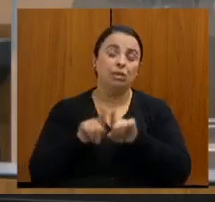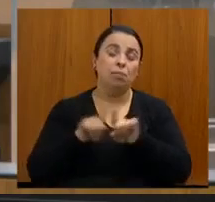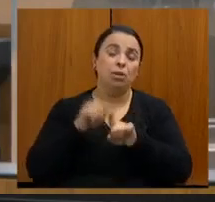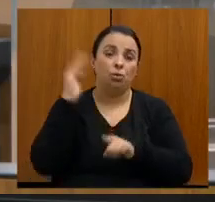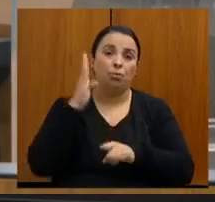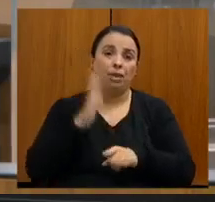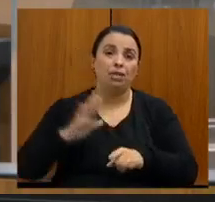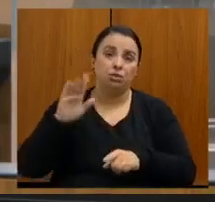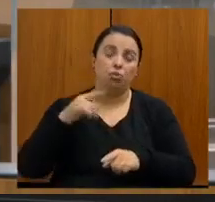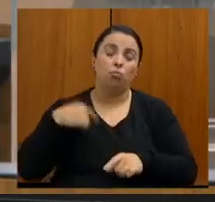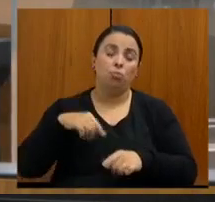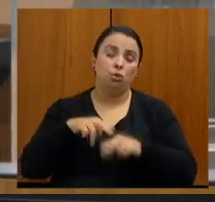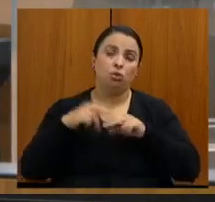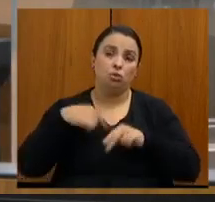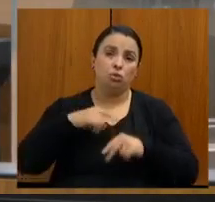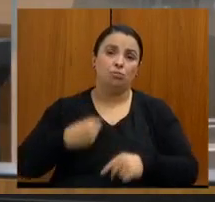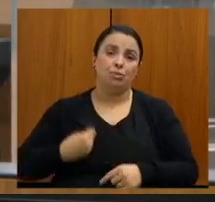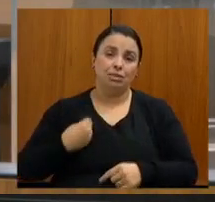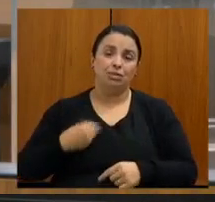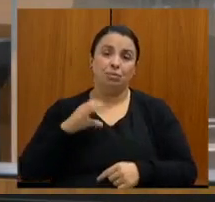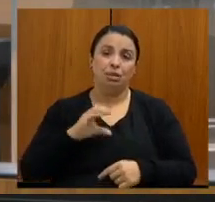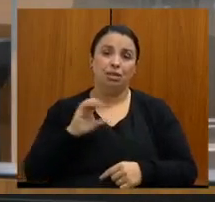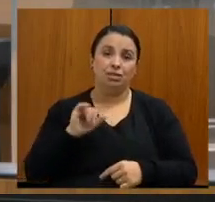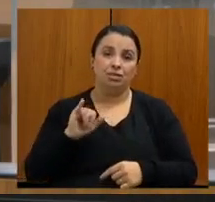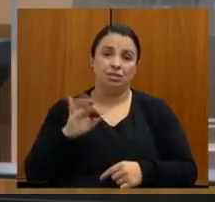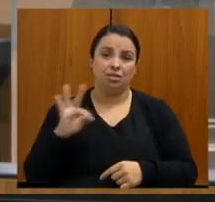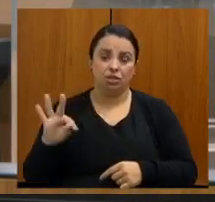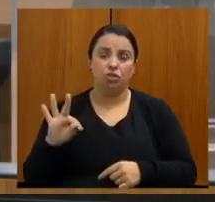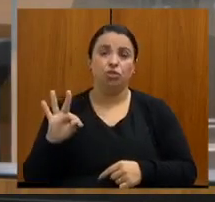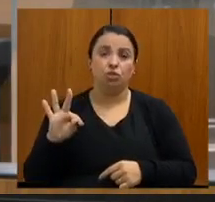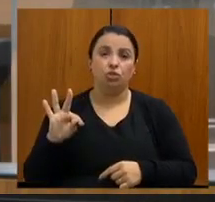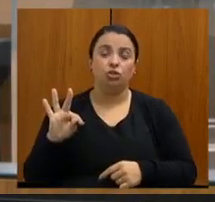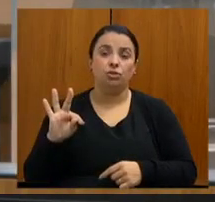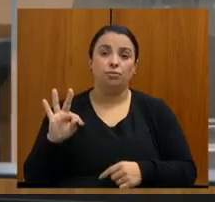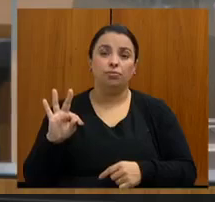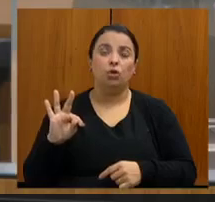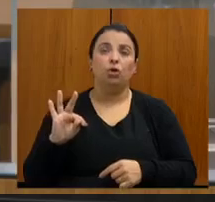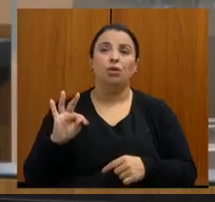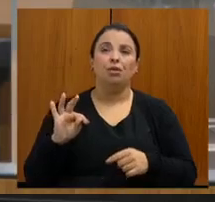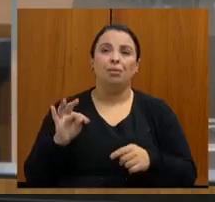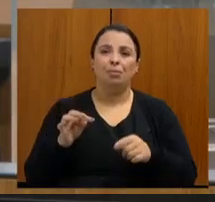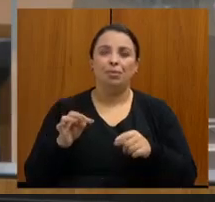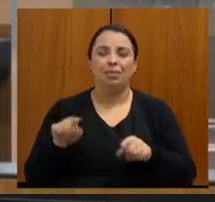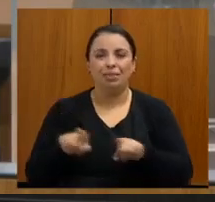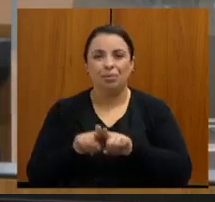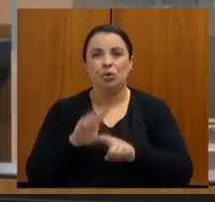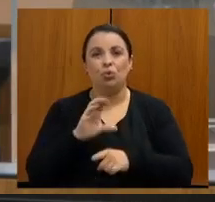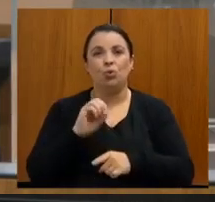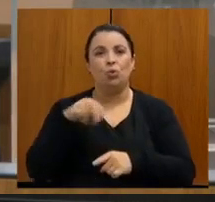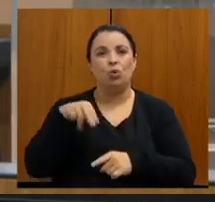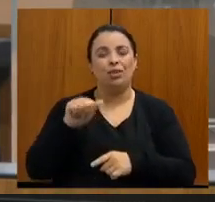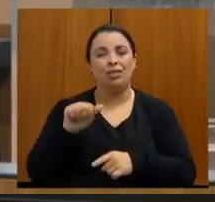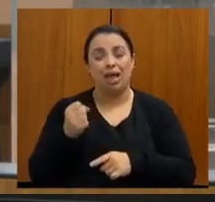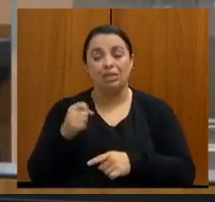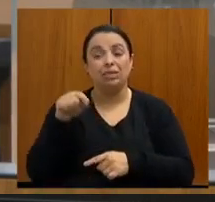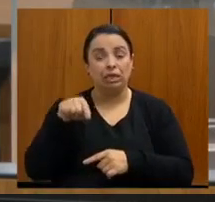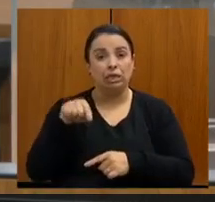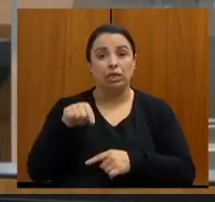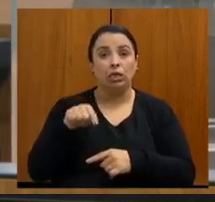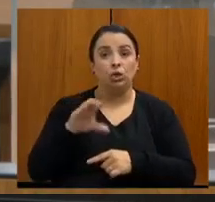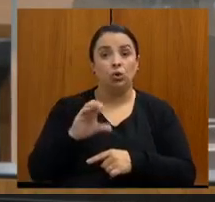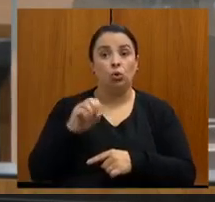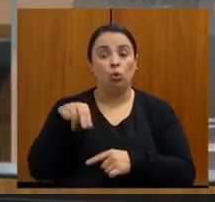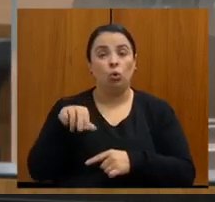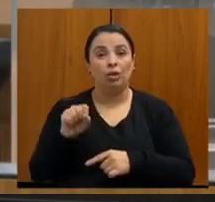da CIT, o nosso presidente participa, do Conais, e no Conais, o doutor Fábio,